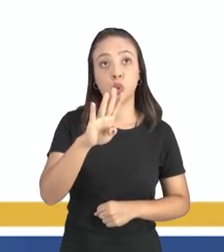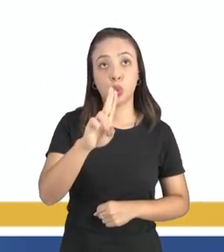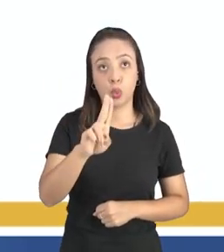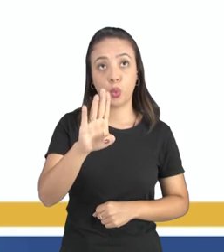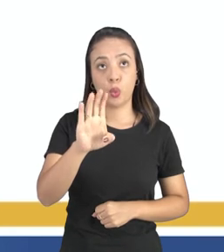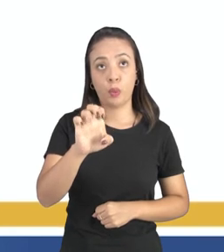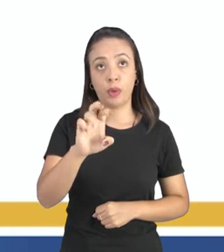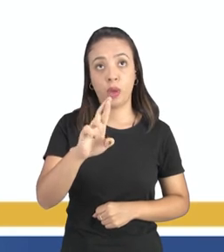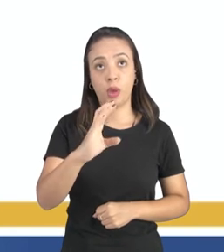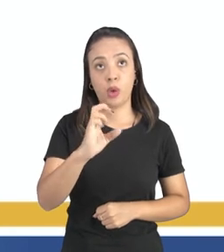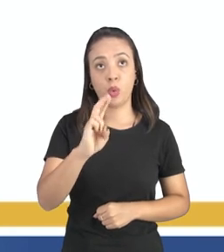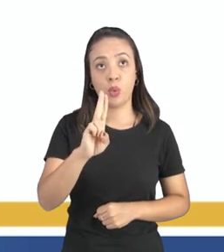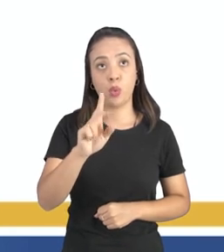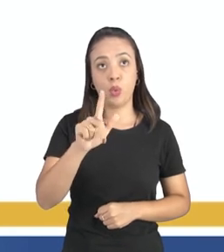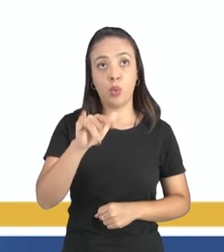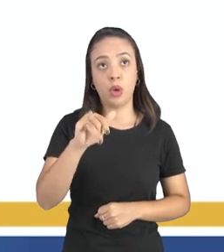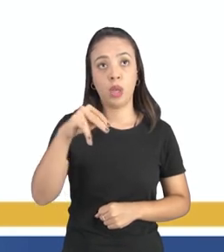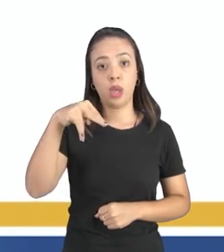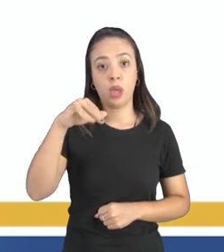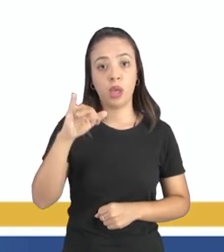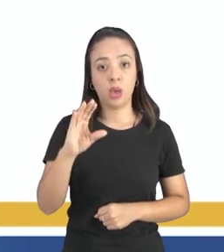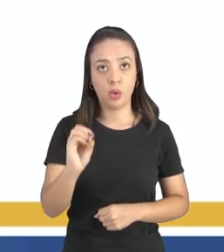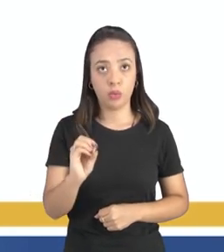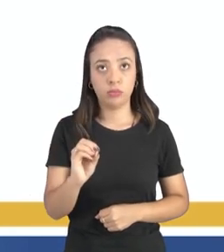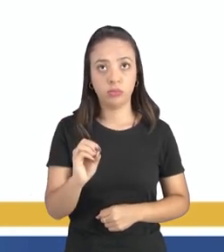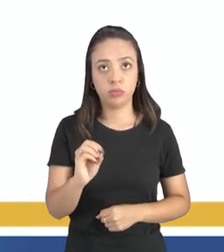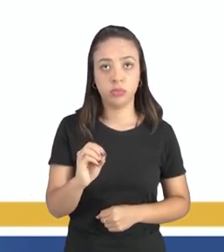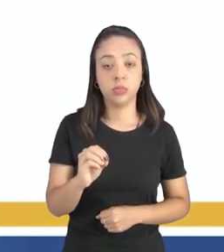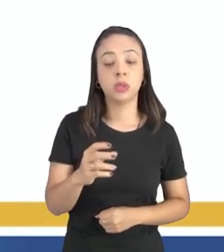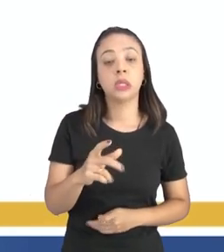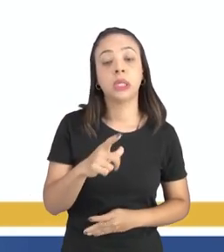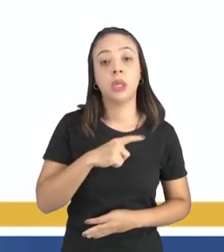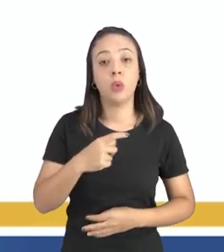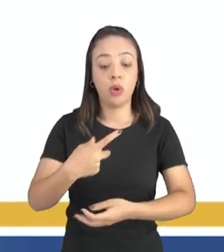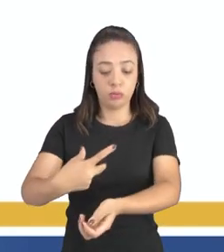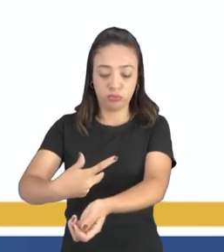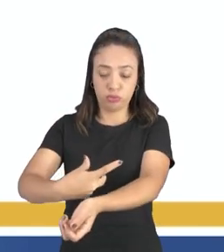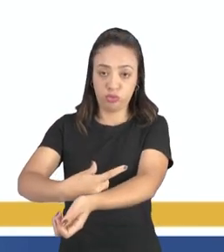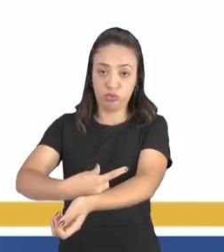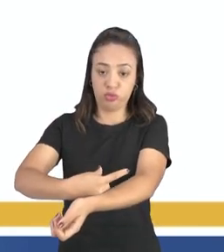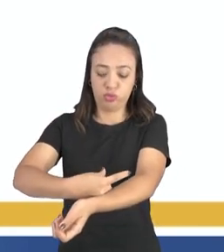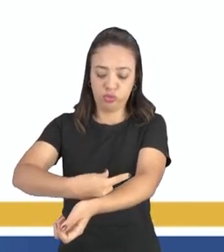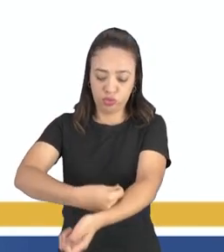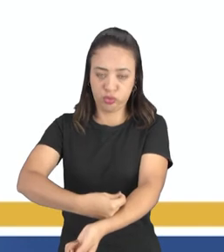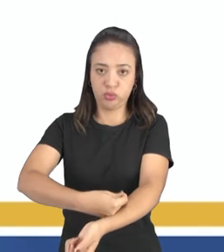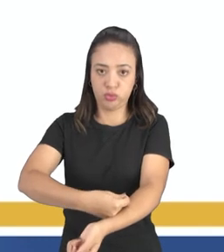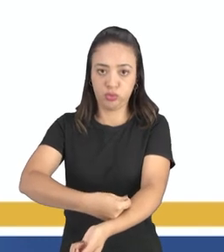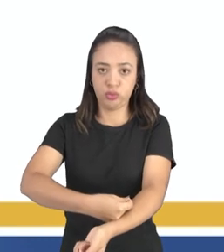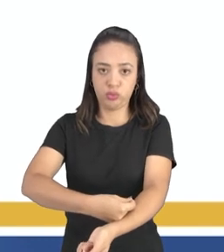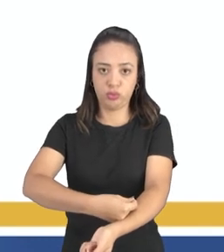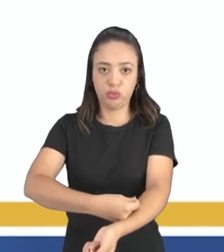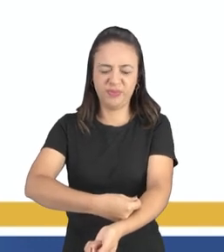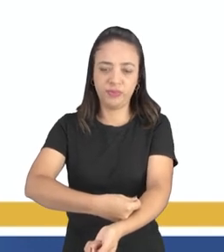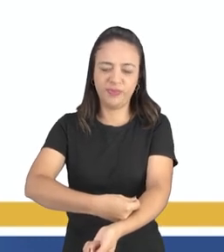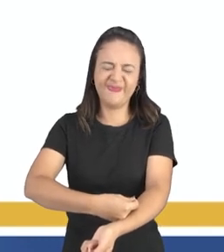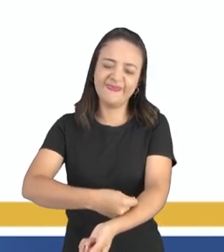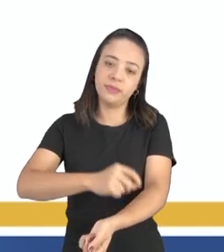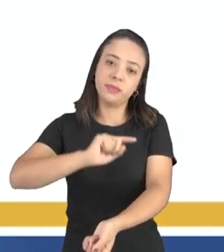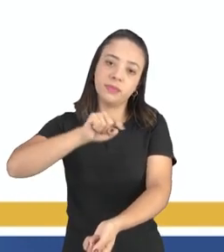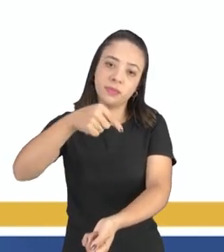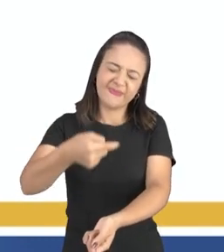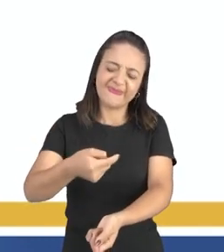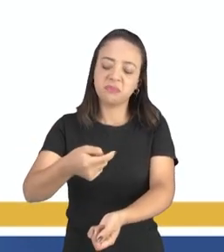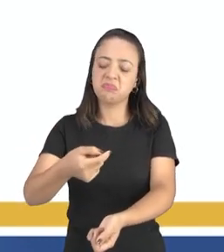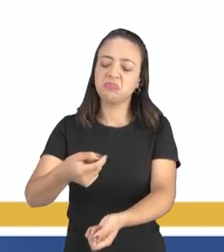o mantox que a pessoa vai aplicar uma certa substância né no seu braço e vai analisar entre